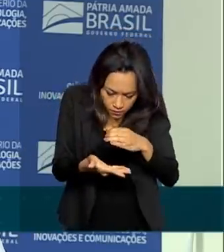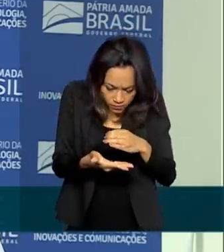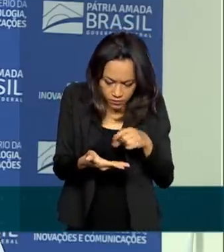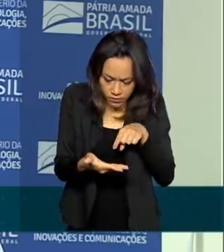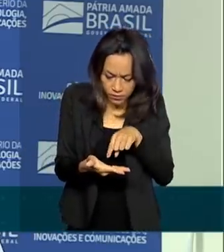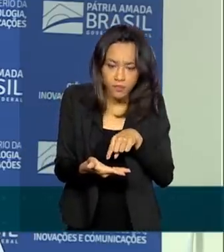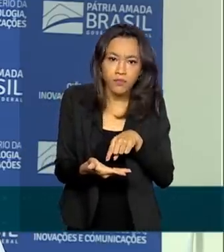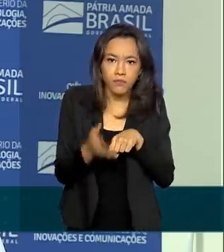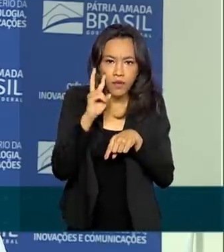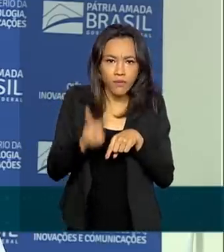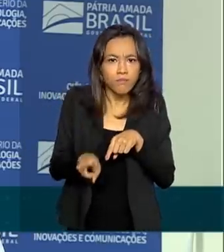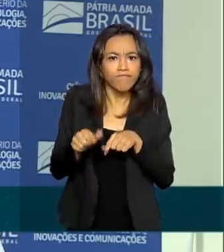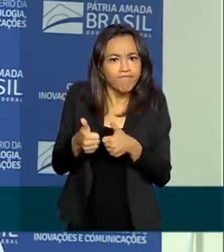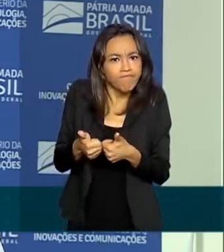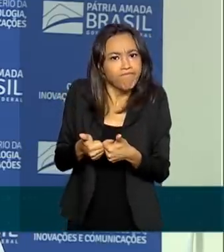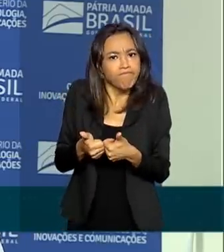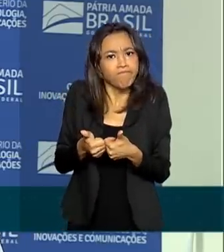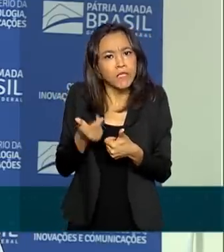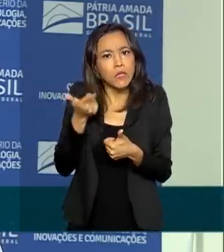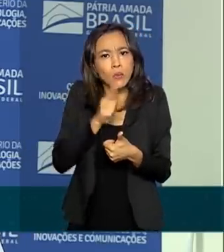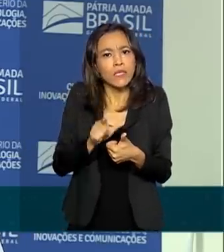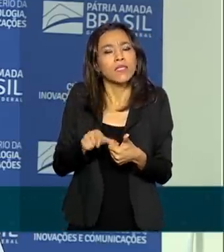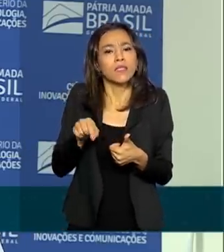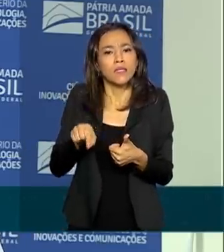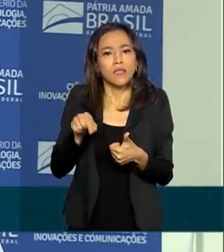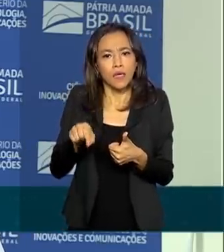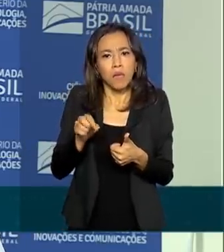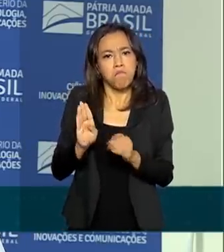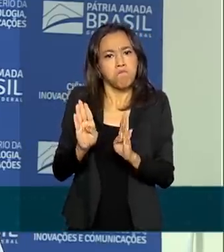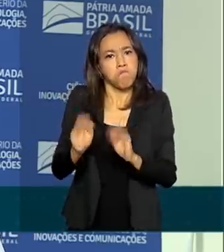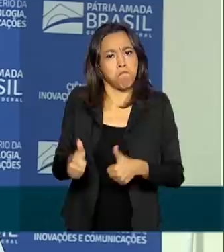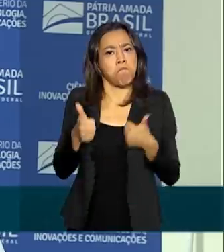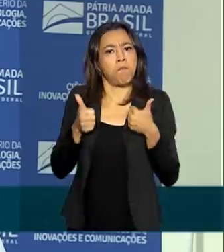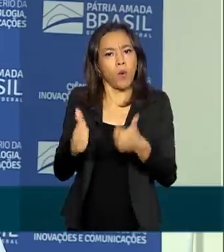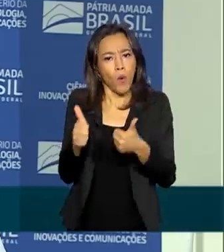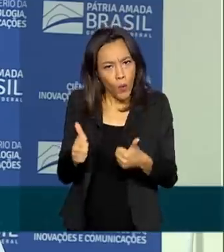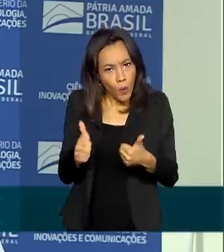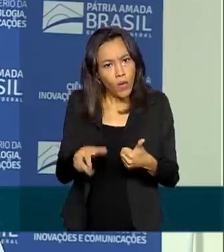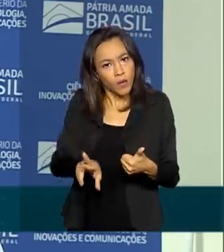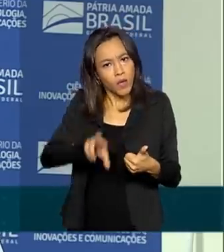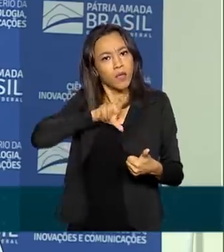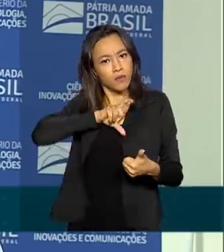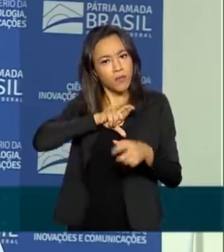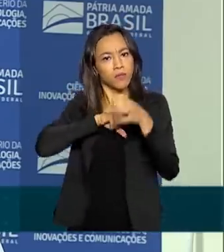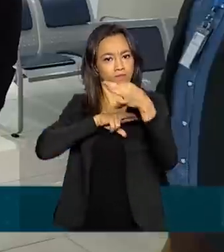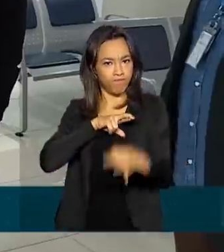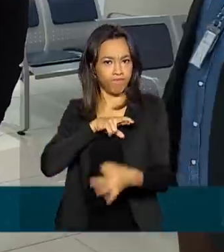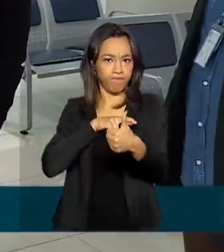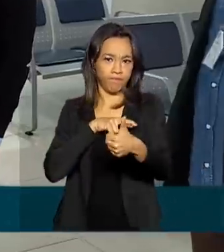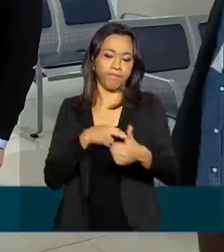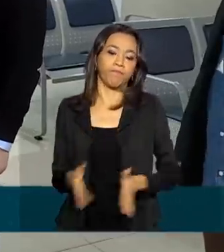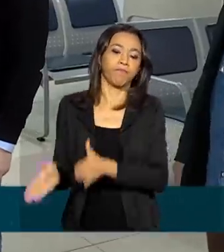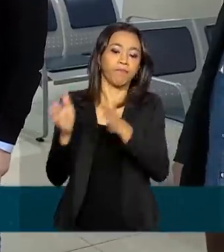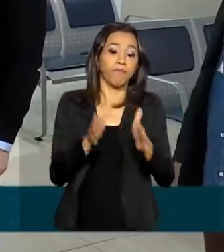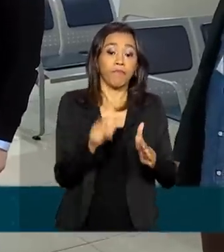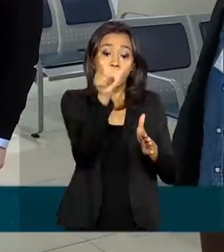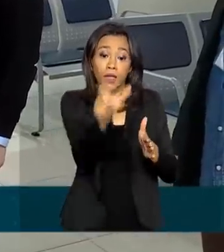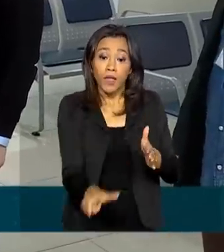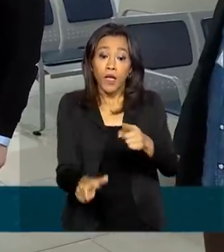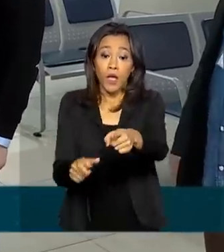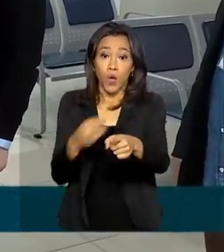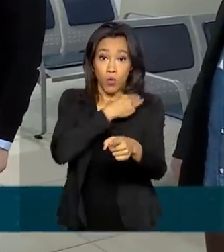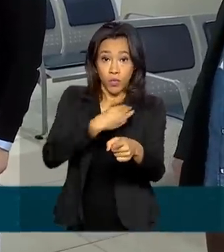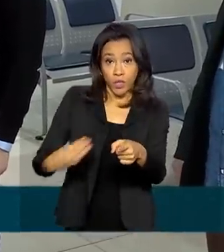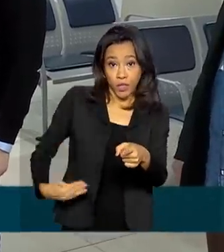o protótipo funcione em uma escala razoavelmente boa e com uma boa sensibilidade e especificidade. O ministro da Ciência,